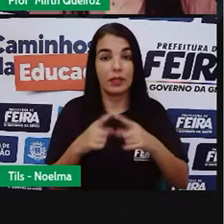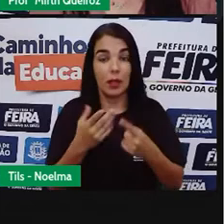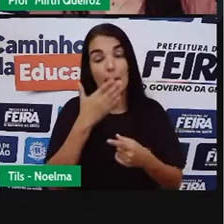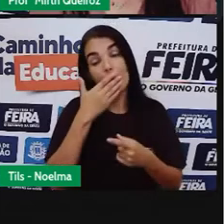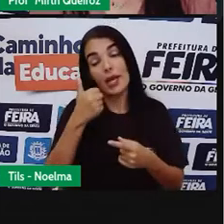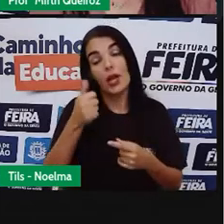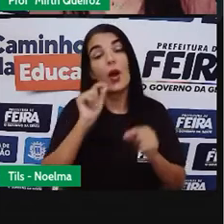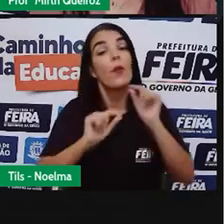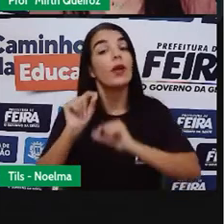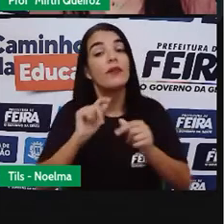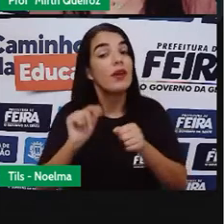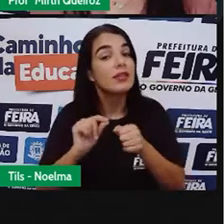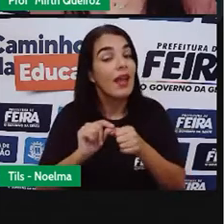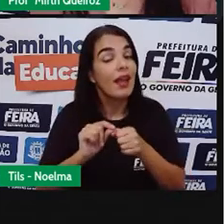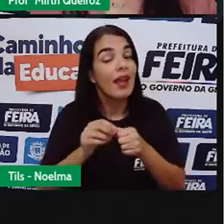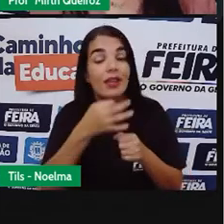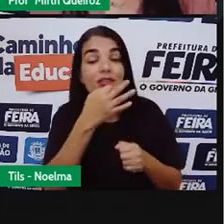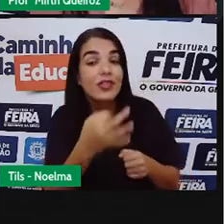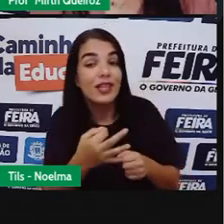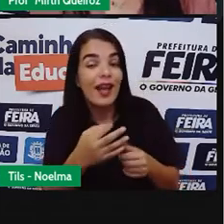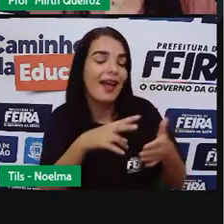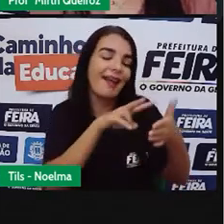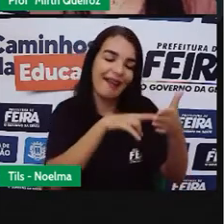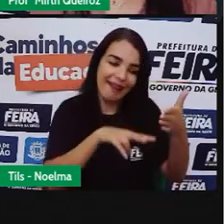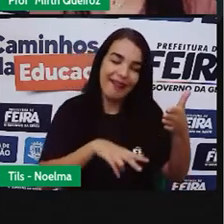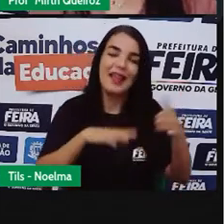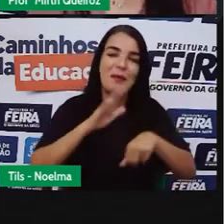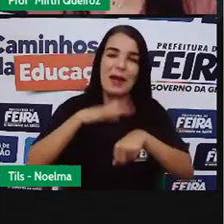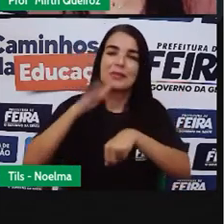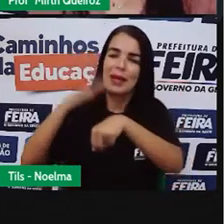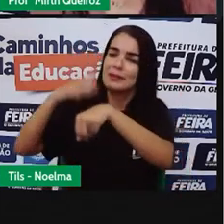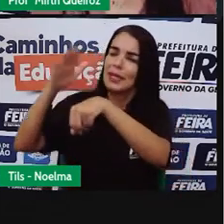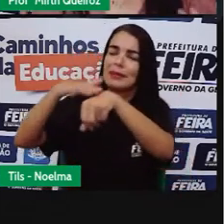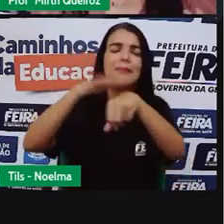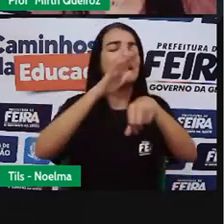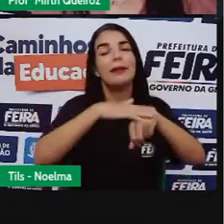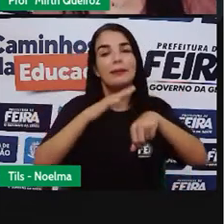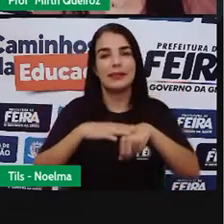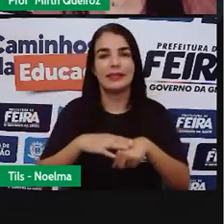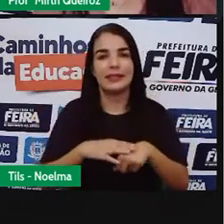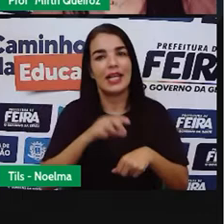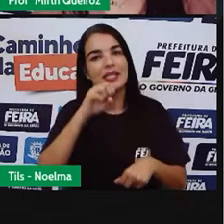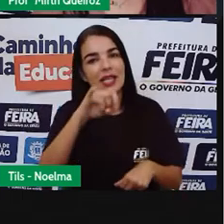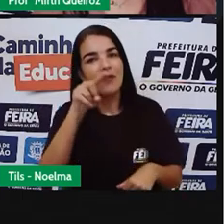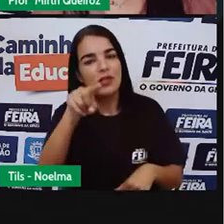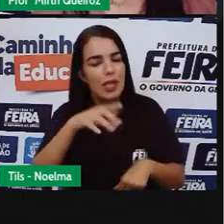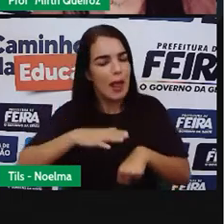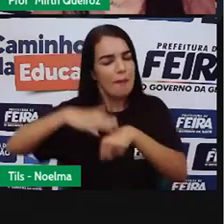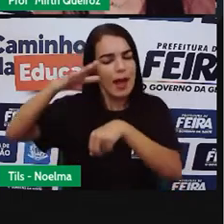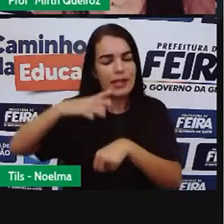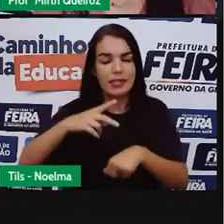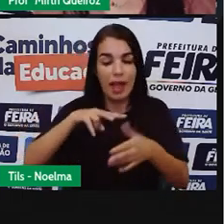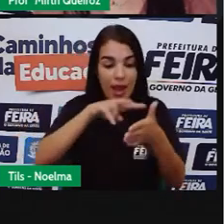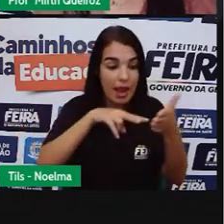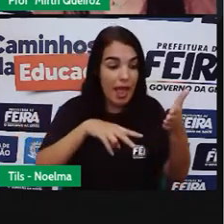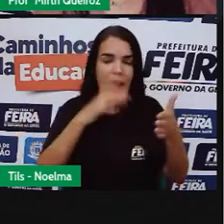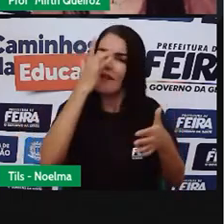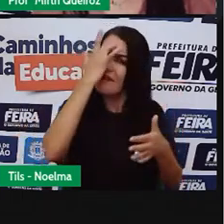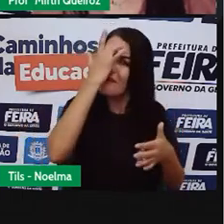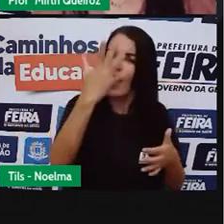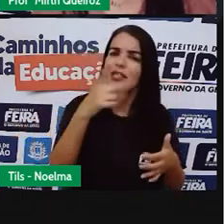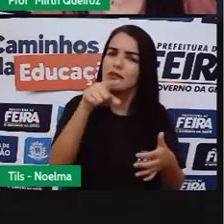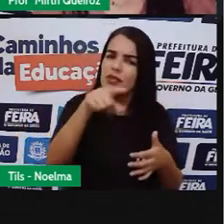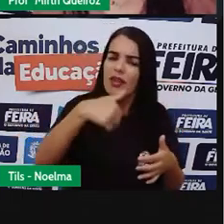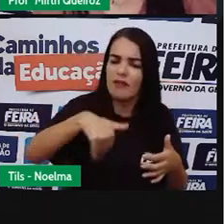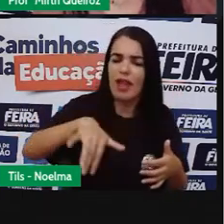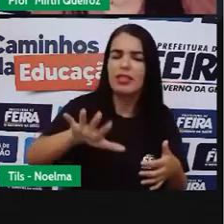para melhorar a interpretação do texto, uma dica é ler mais, né? Quanto mais você lê, mais facilidade você tem